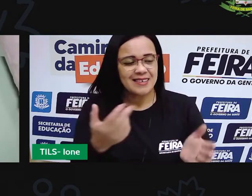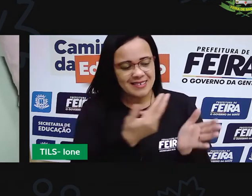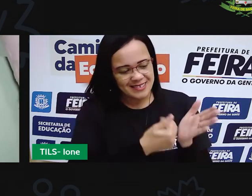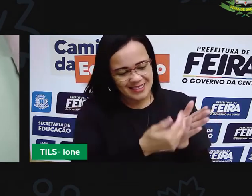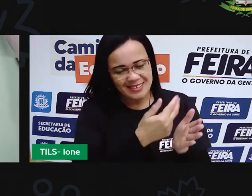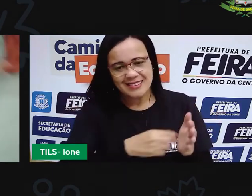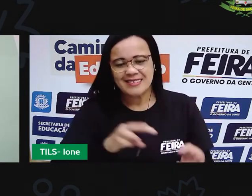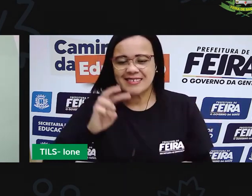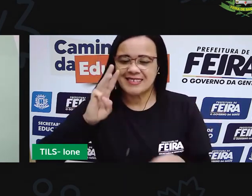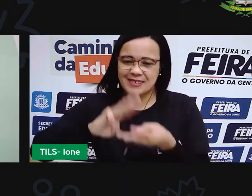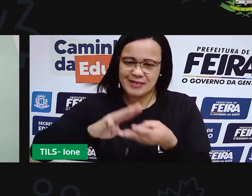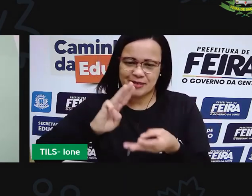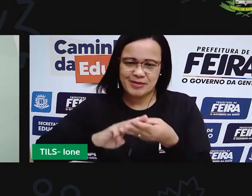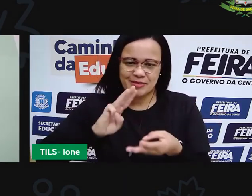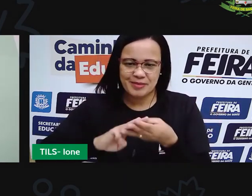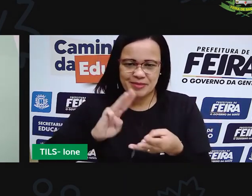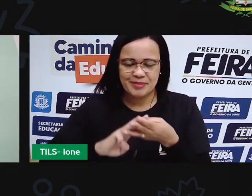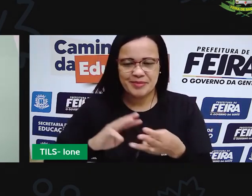registrada